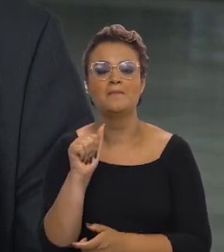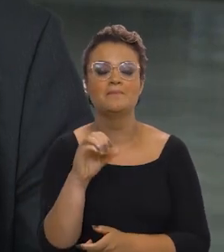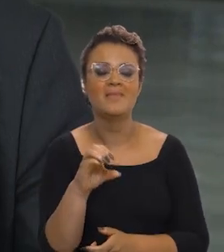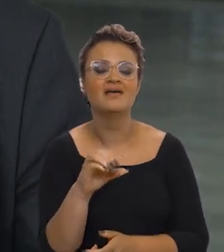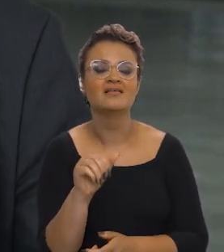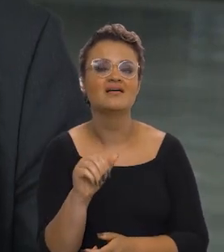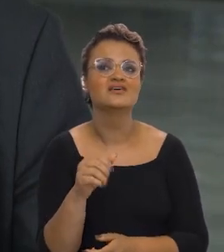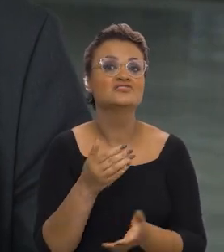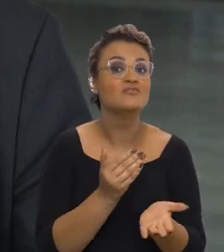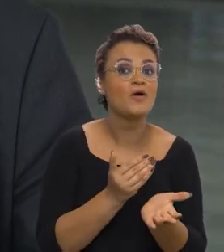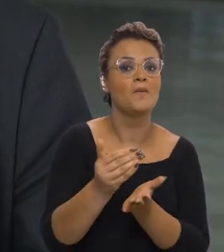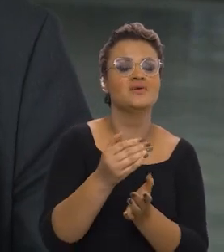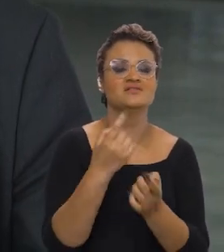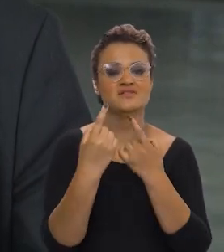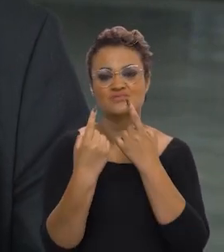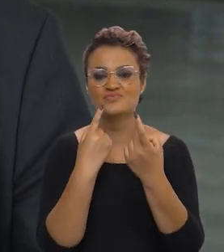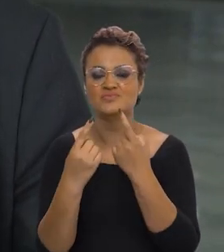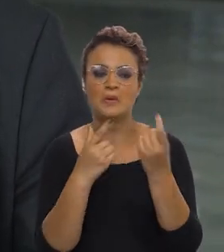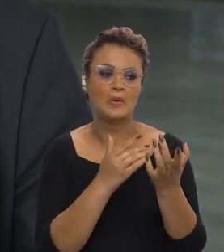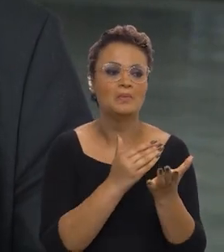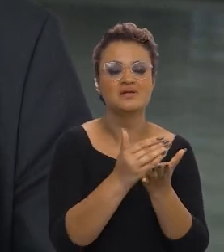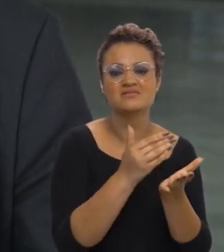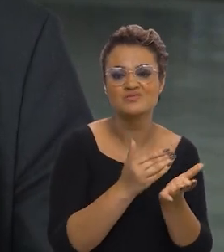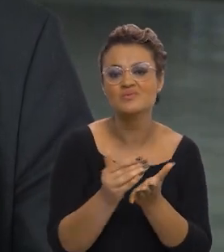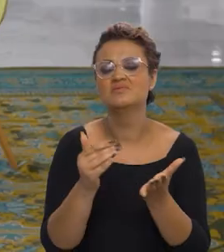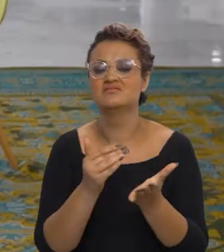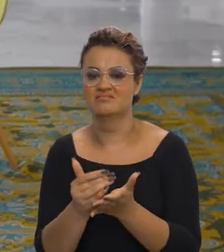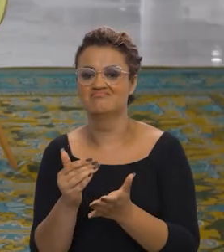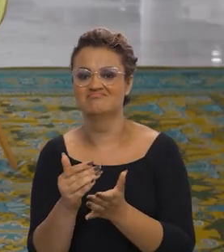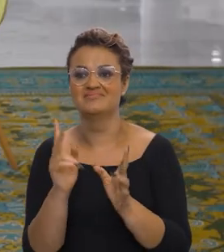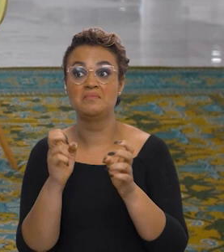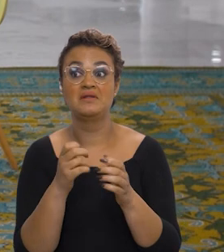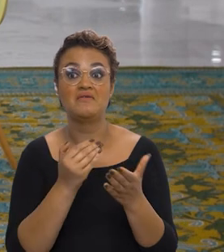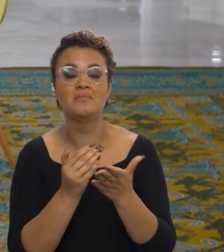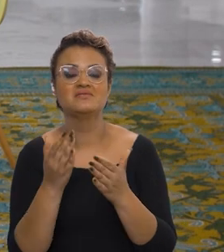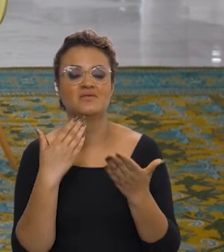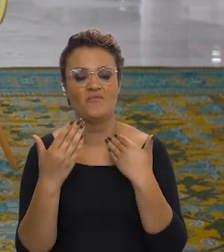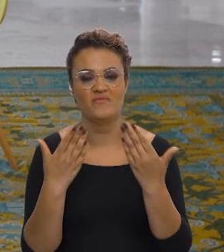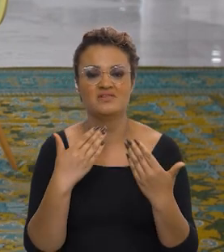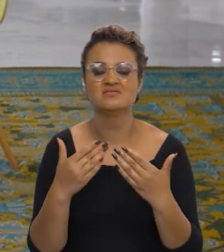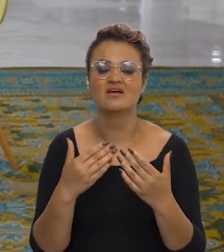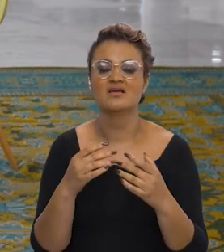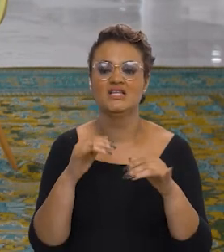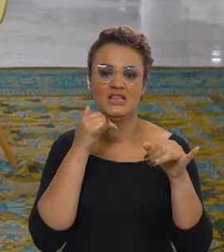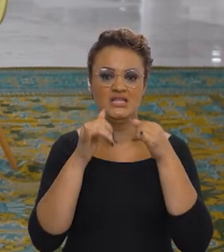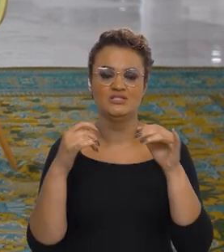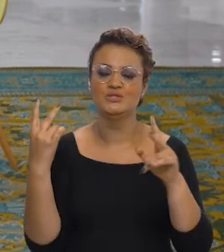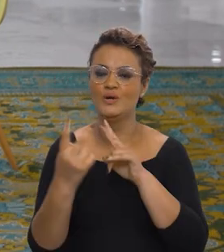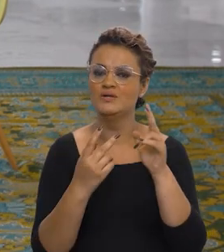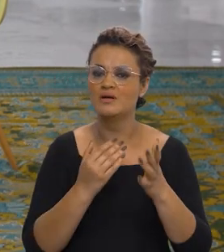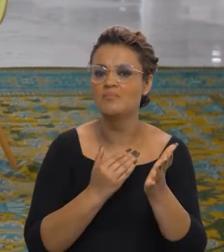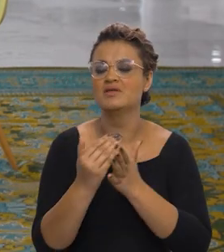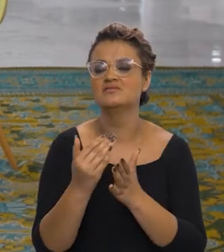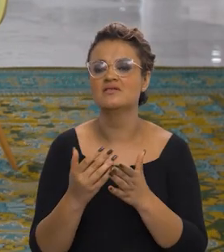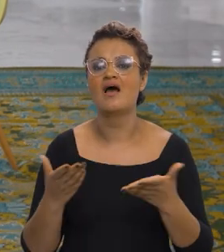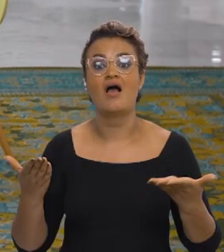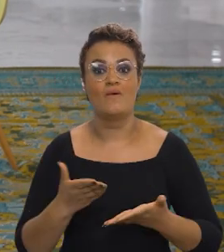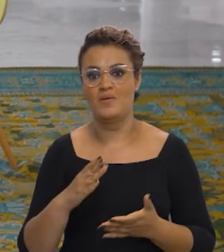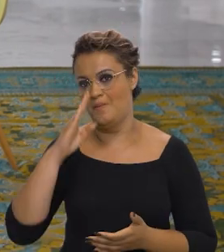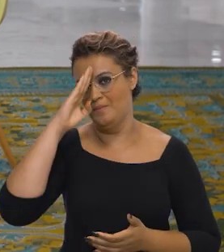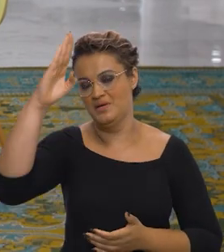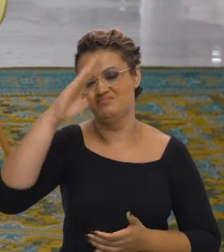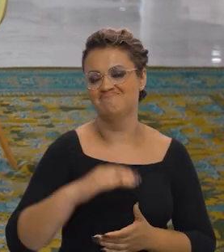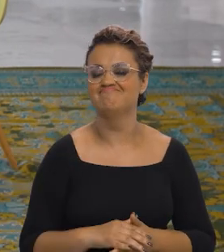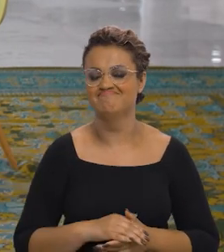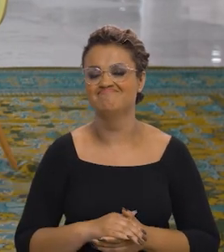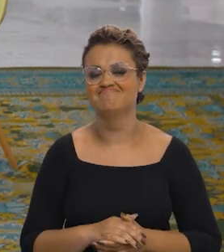iniciando ainda o apoio e a discussão de fotovoltaica e a energia eólica estava começando e ele agora